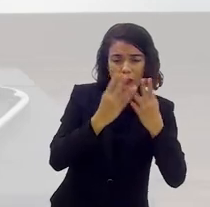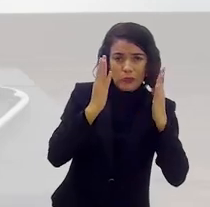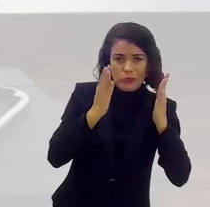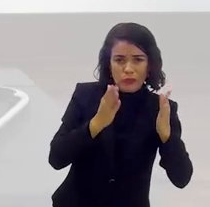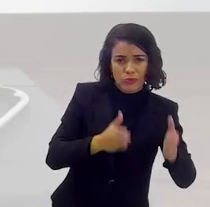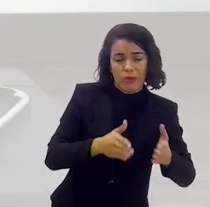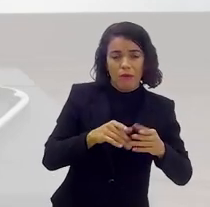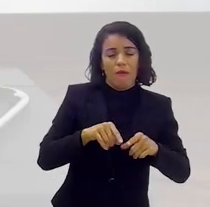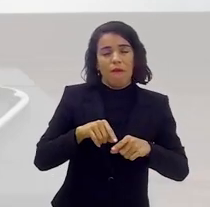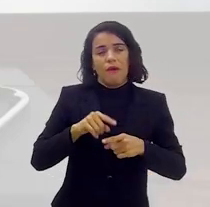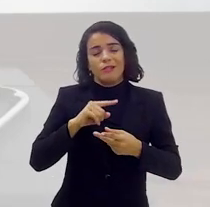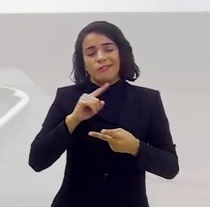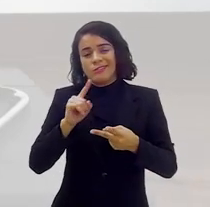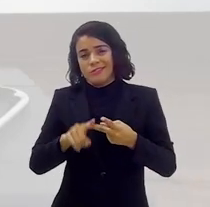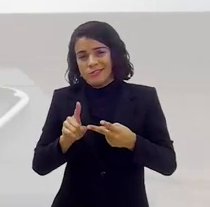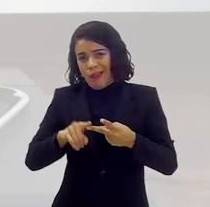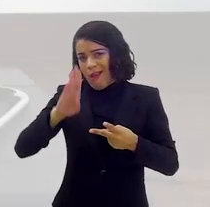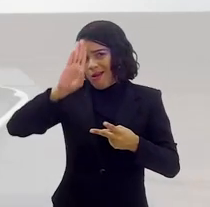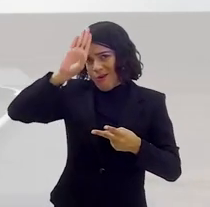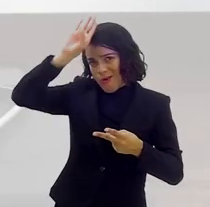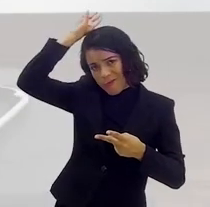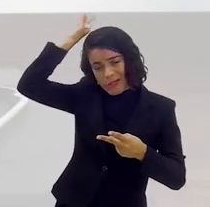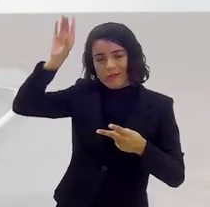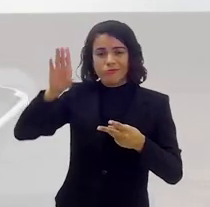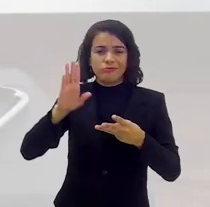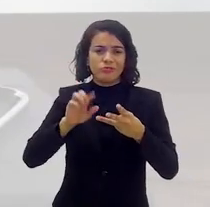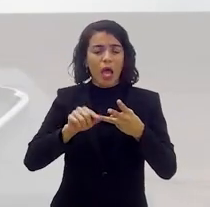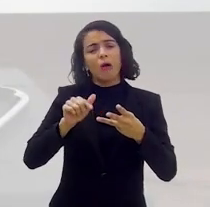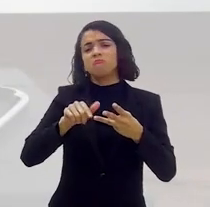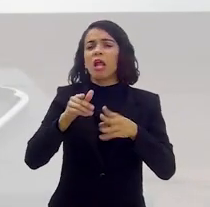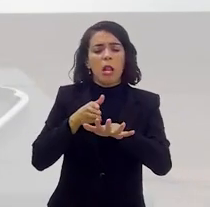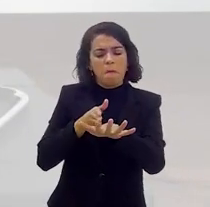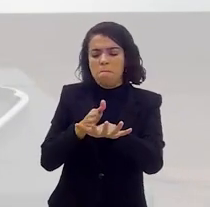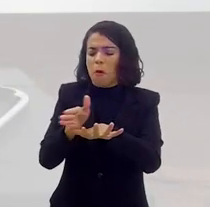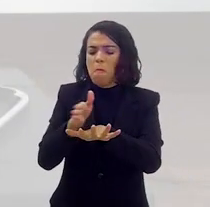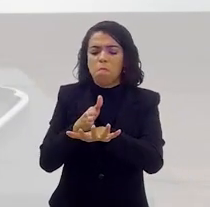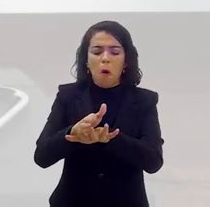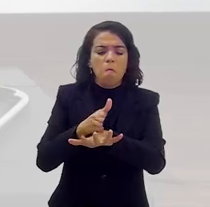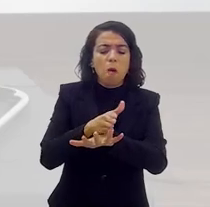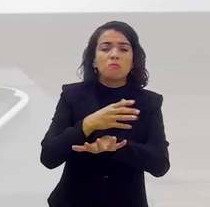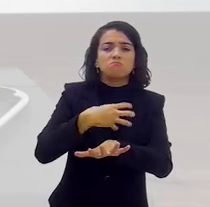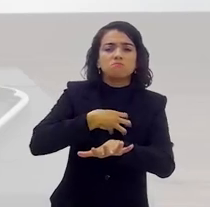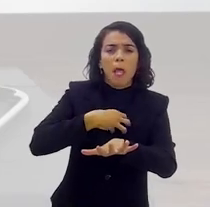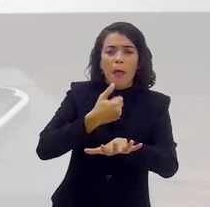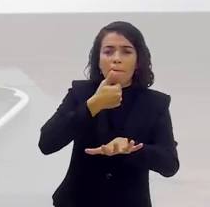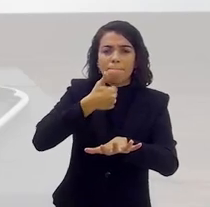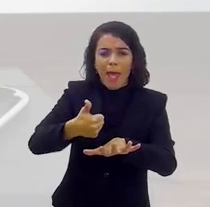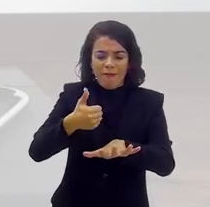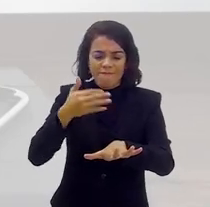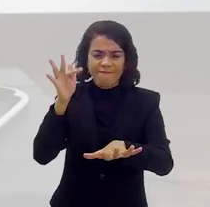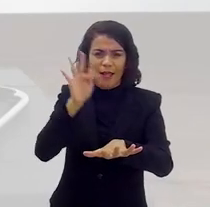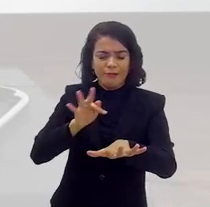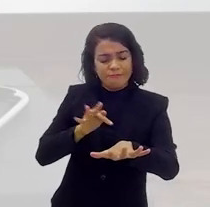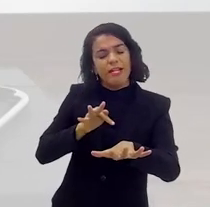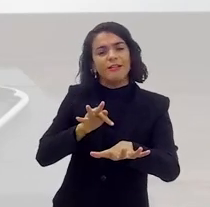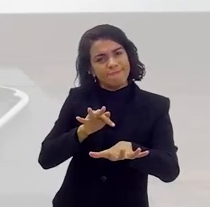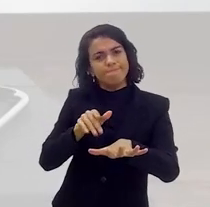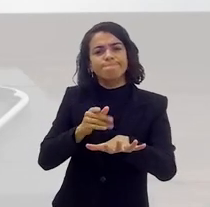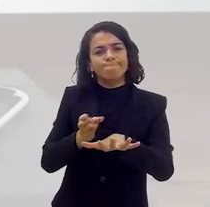ele foi romano, ele foi andando, onde era bom, ele estava.